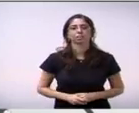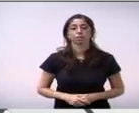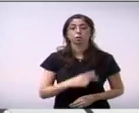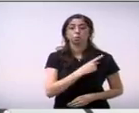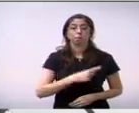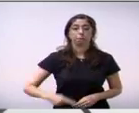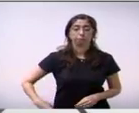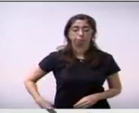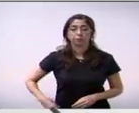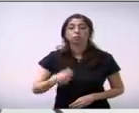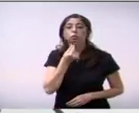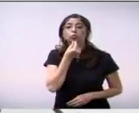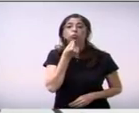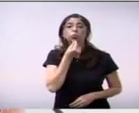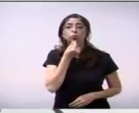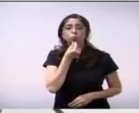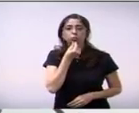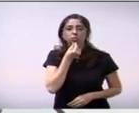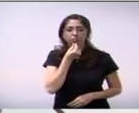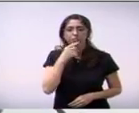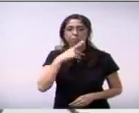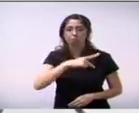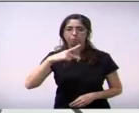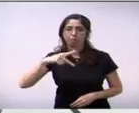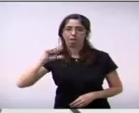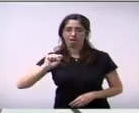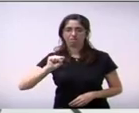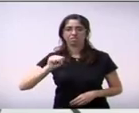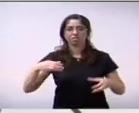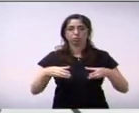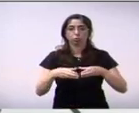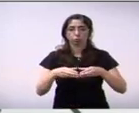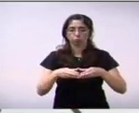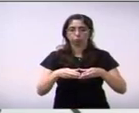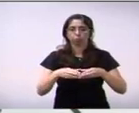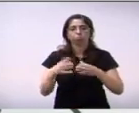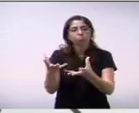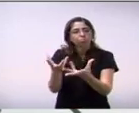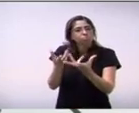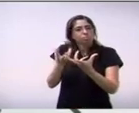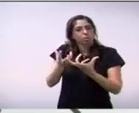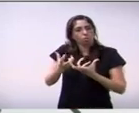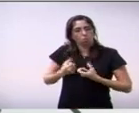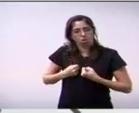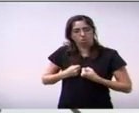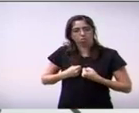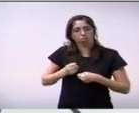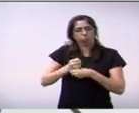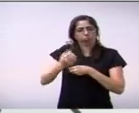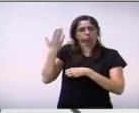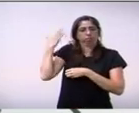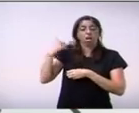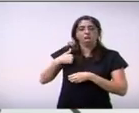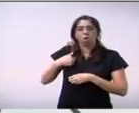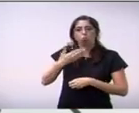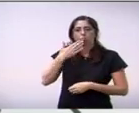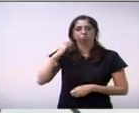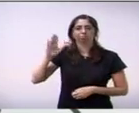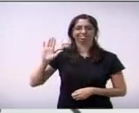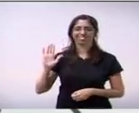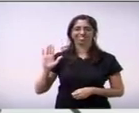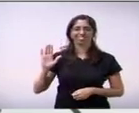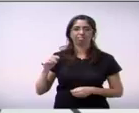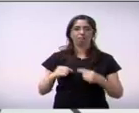Boas por ter me recebido muito bem de volta ao partido com o qual já foi filiado e